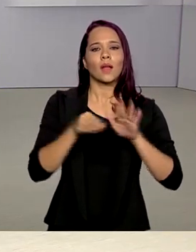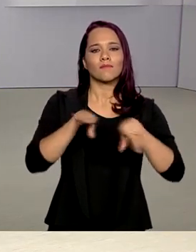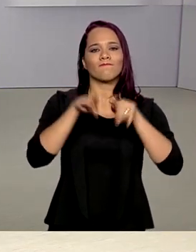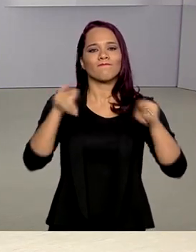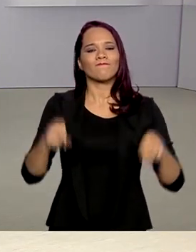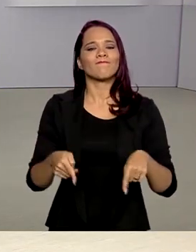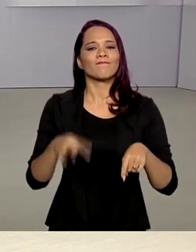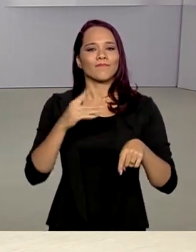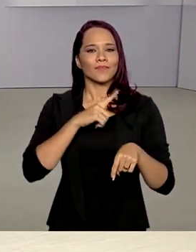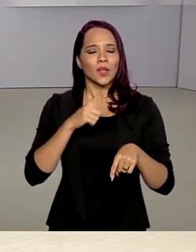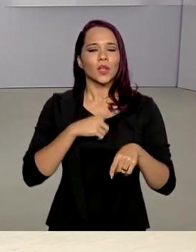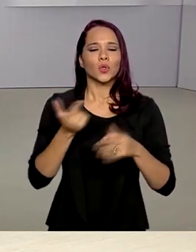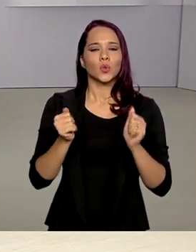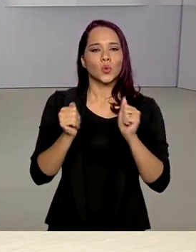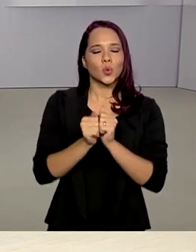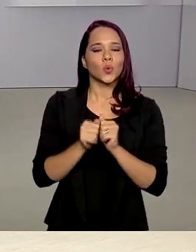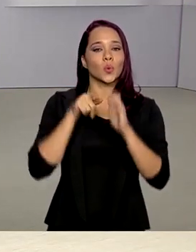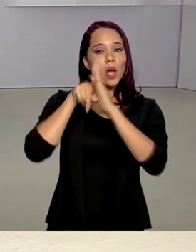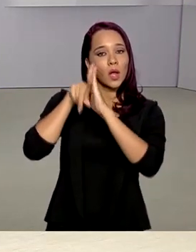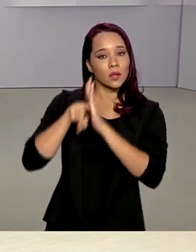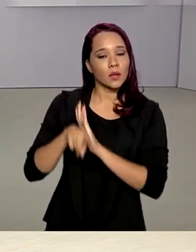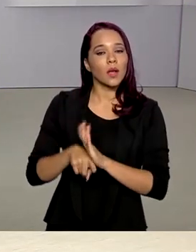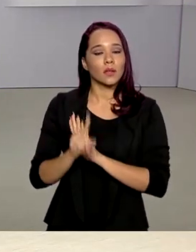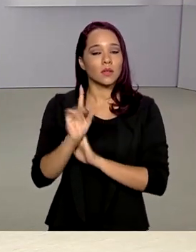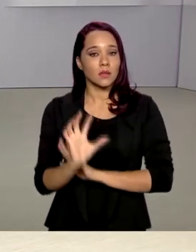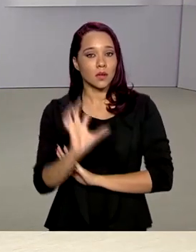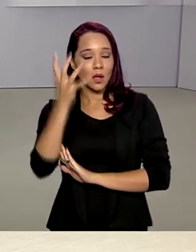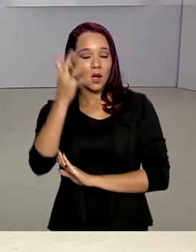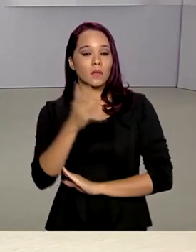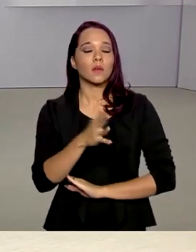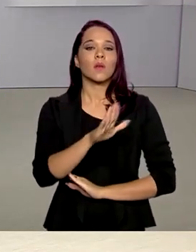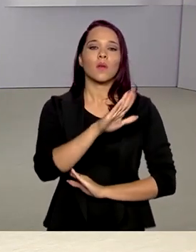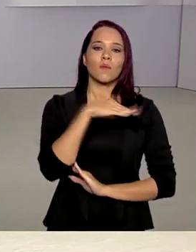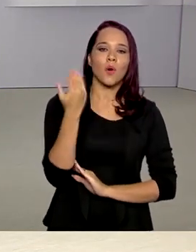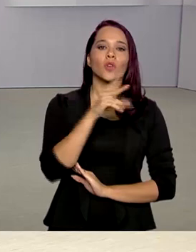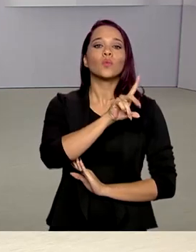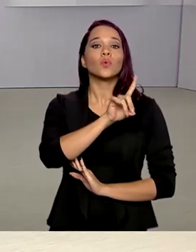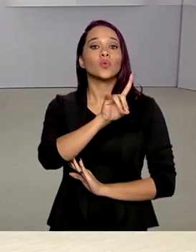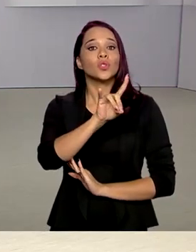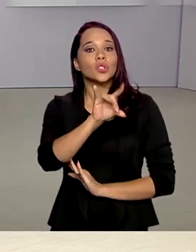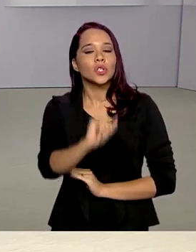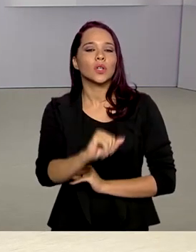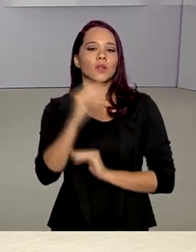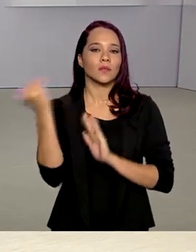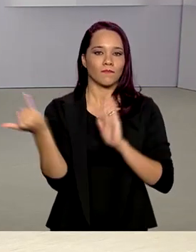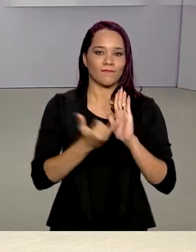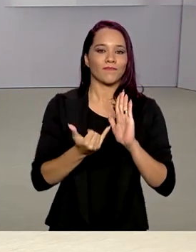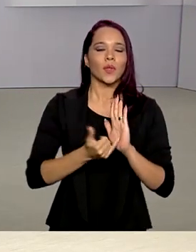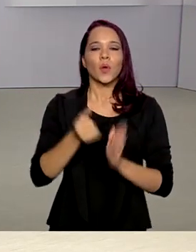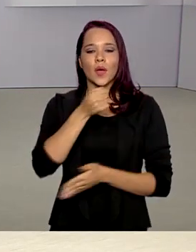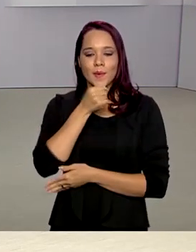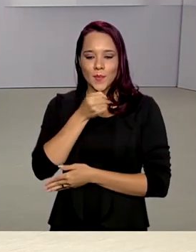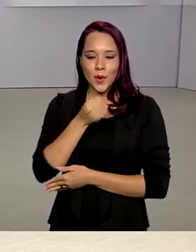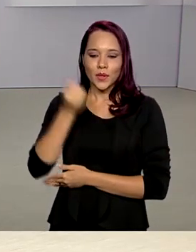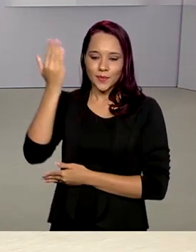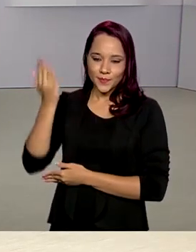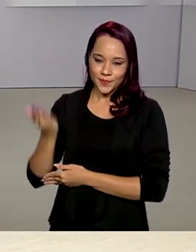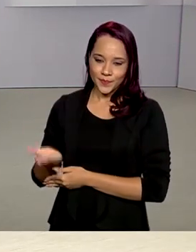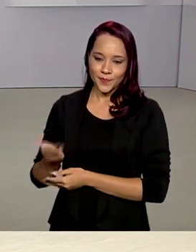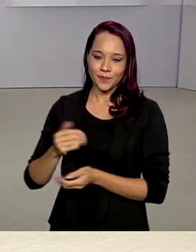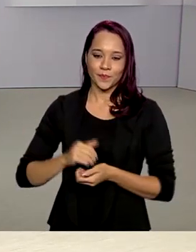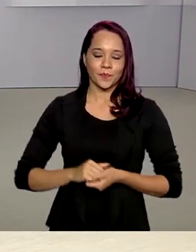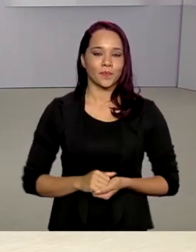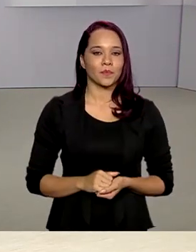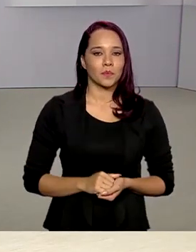interativa, com análise de casos e mortes por data de ocorrência. O repórter Paulo Garritano tem os detalhes.